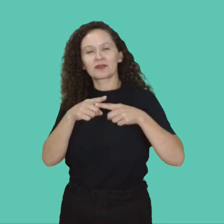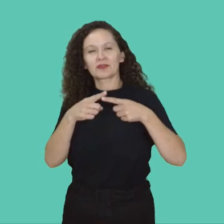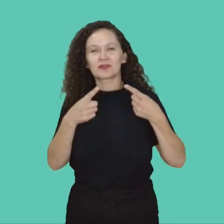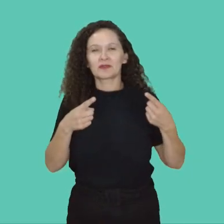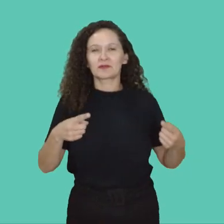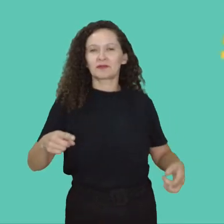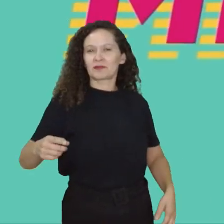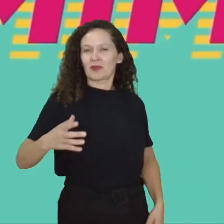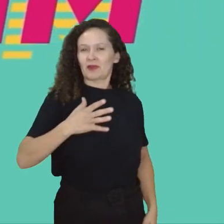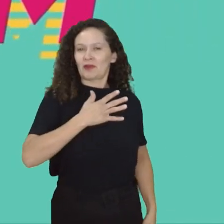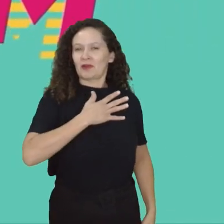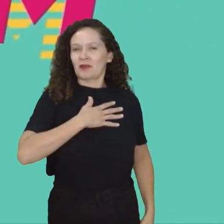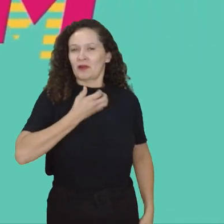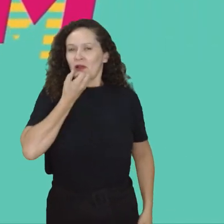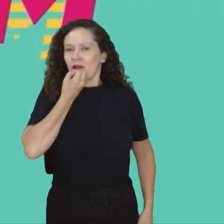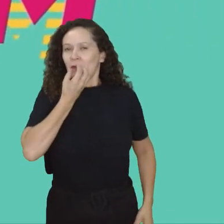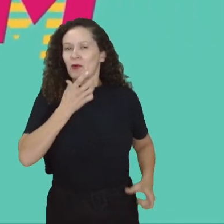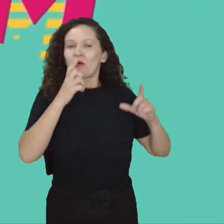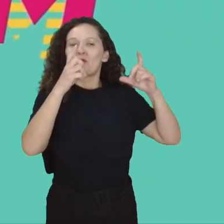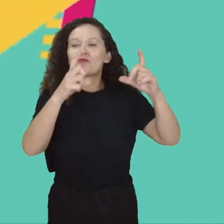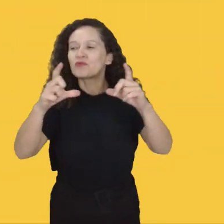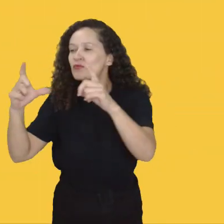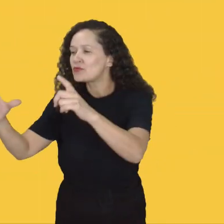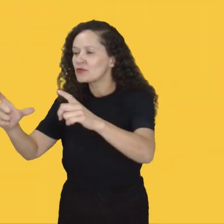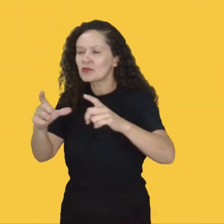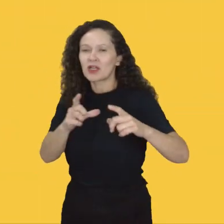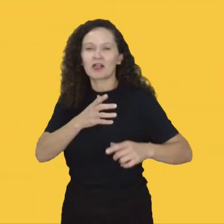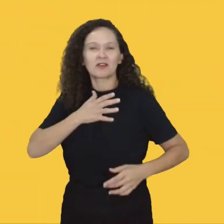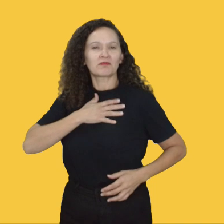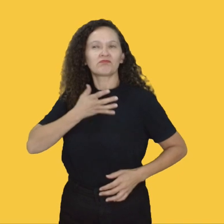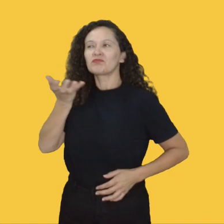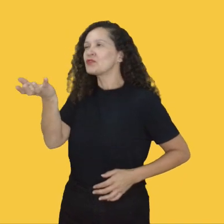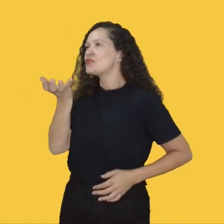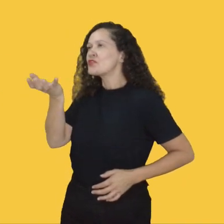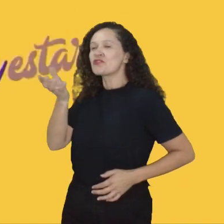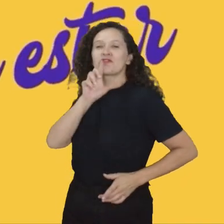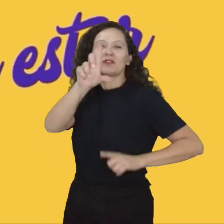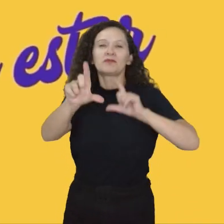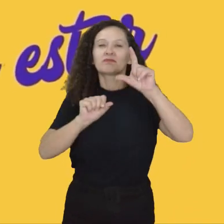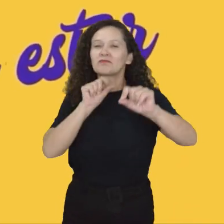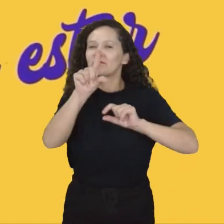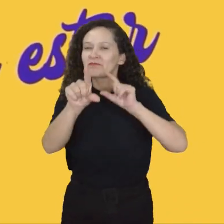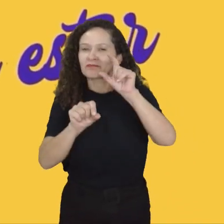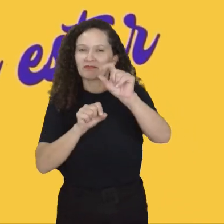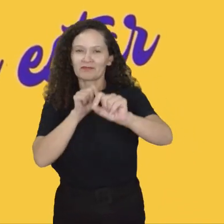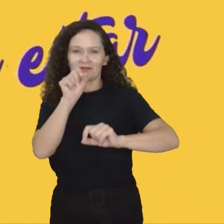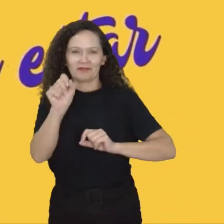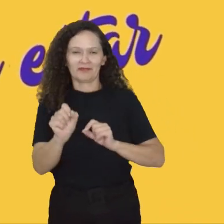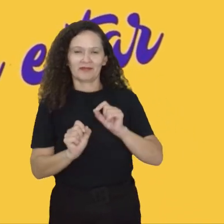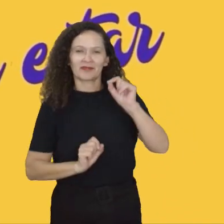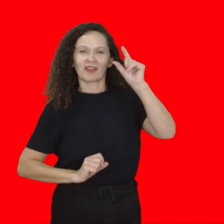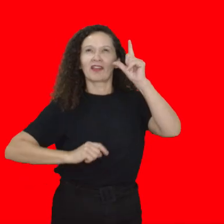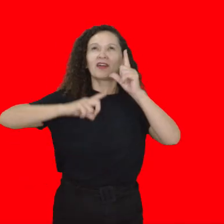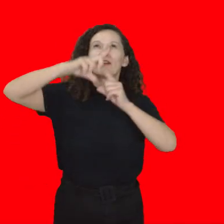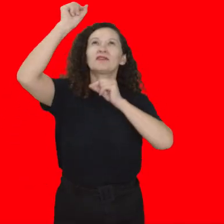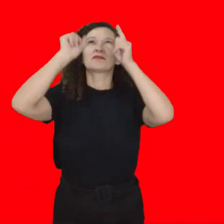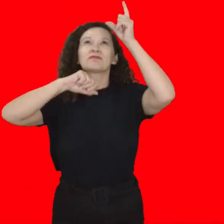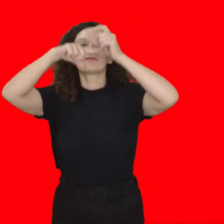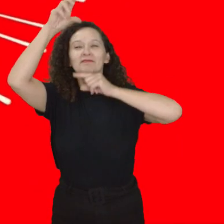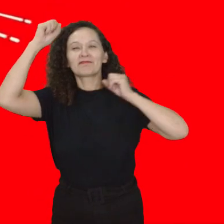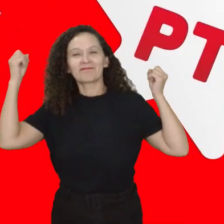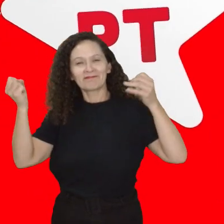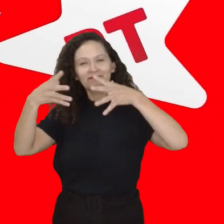O lugar que é bom pra mim É onde eu quiser estar A